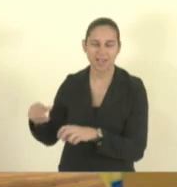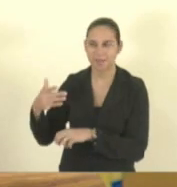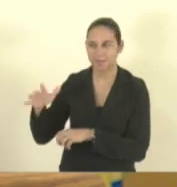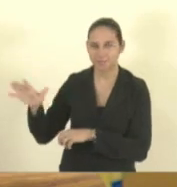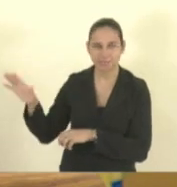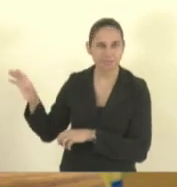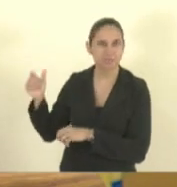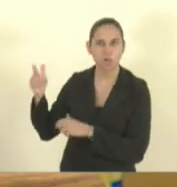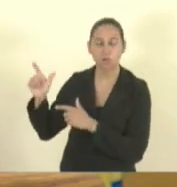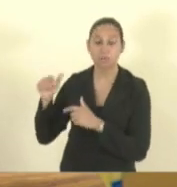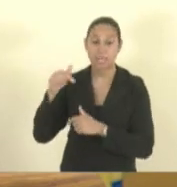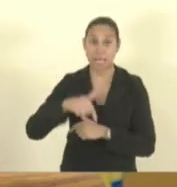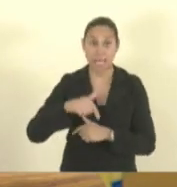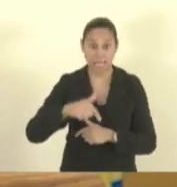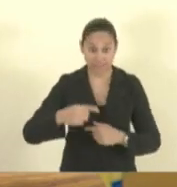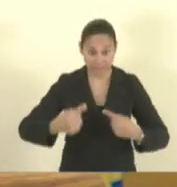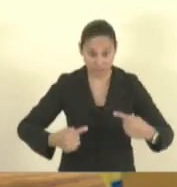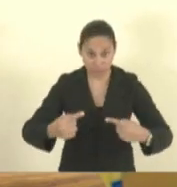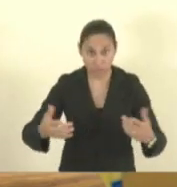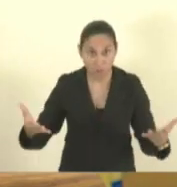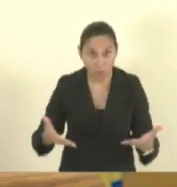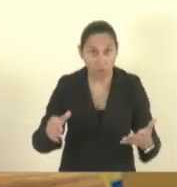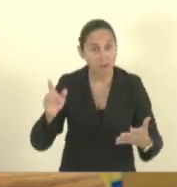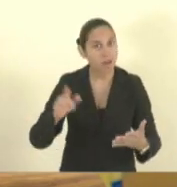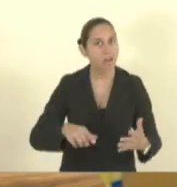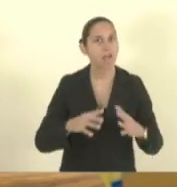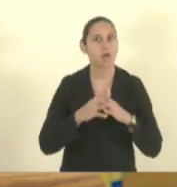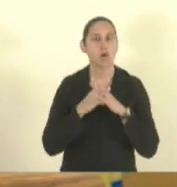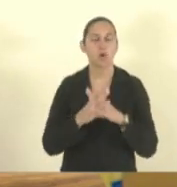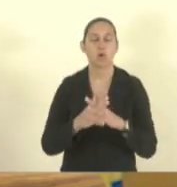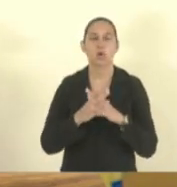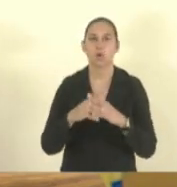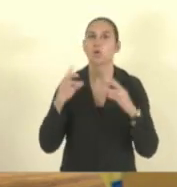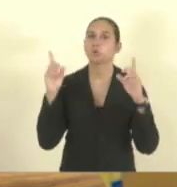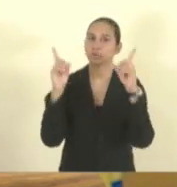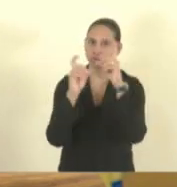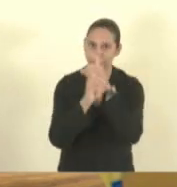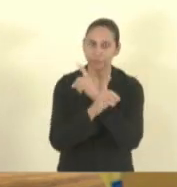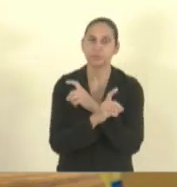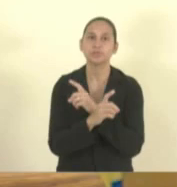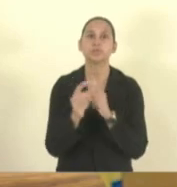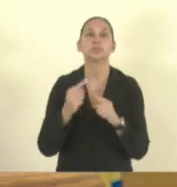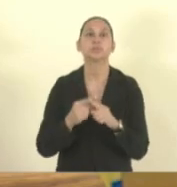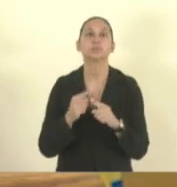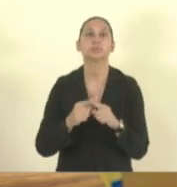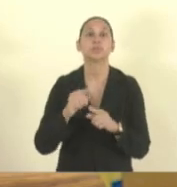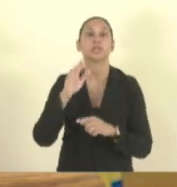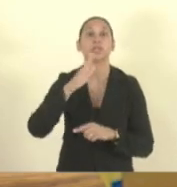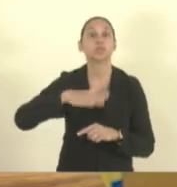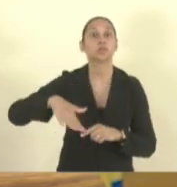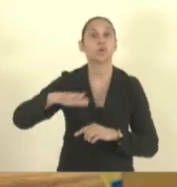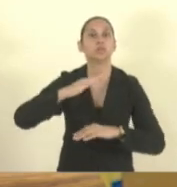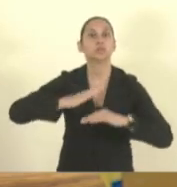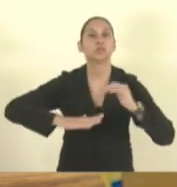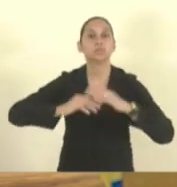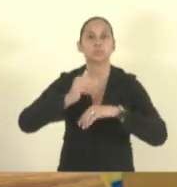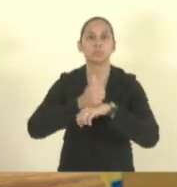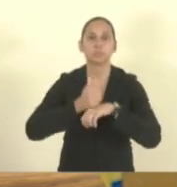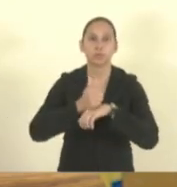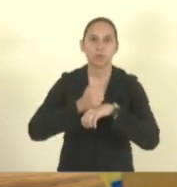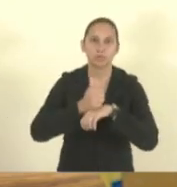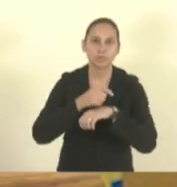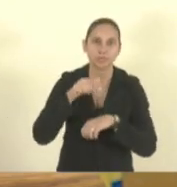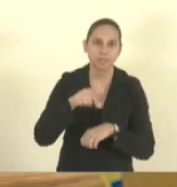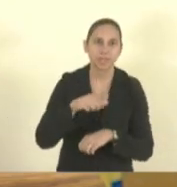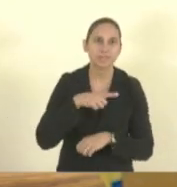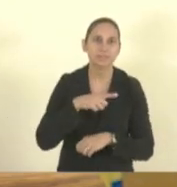ela é tão complexa que na verdade todos os agentes envolvidos tem mais dúvidas do que